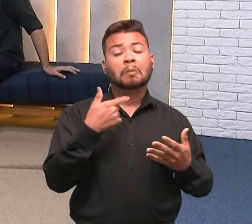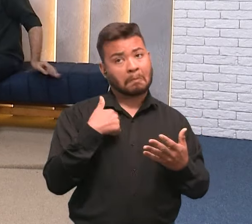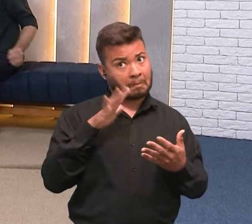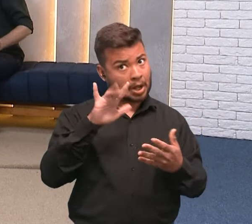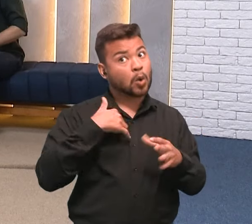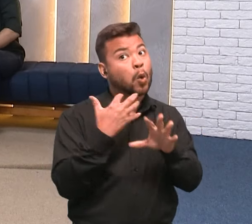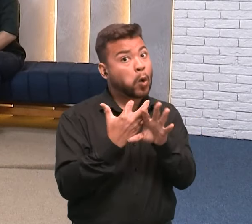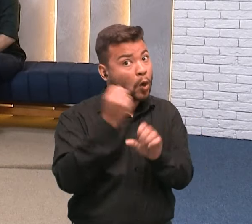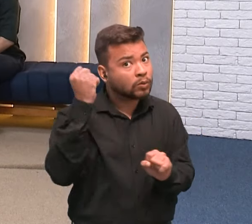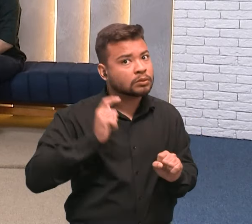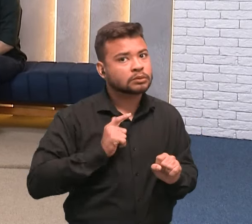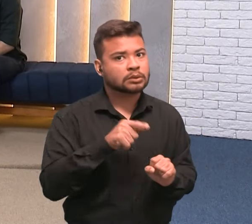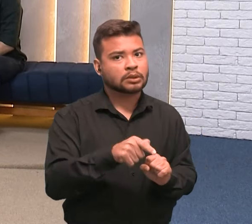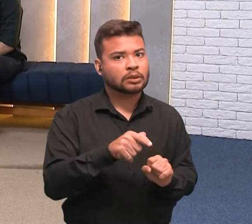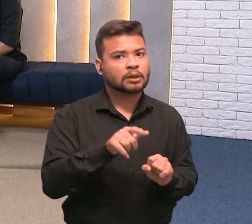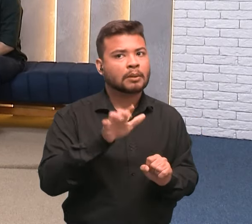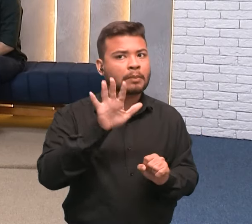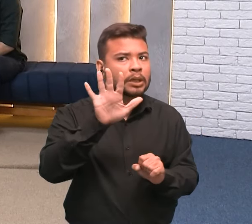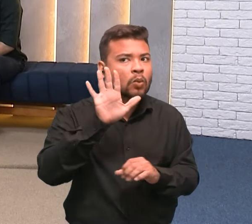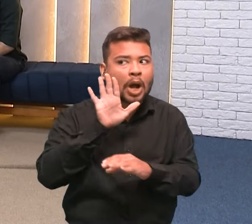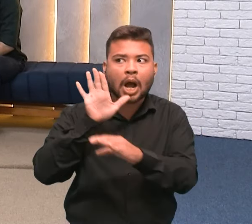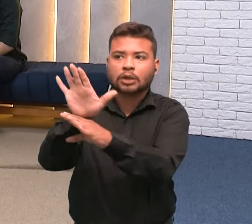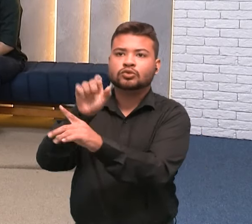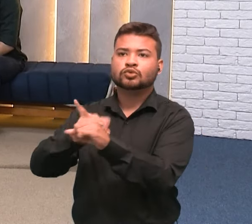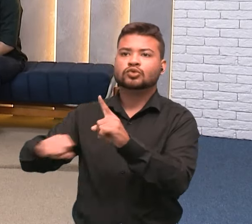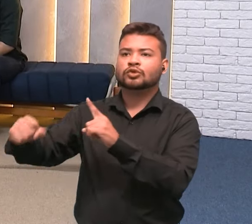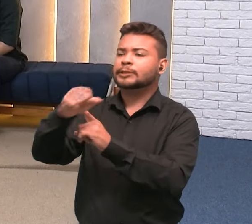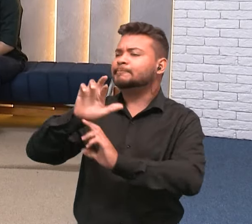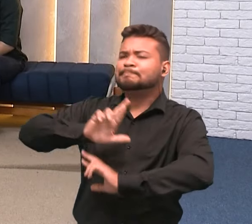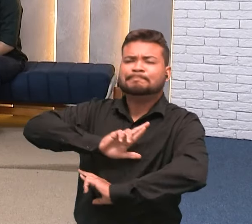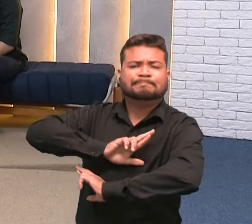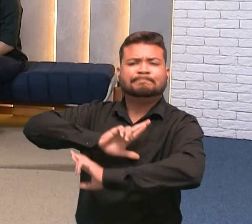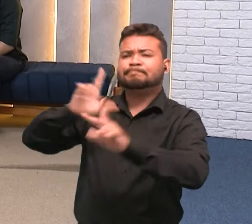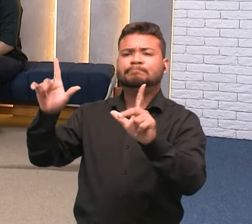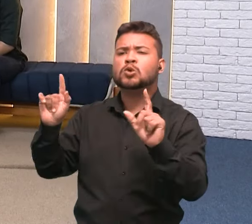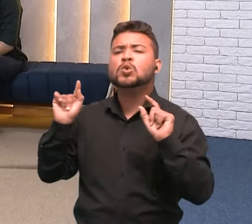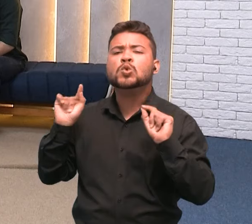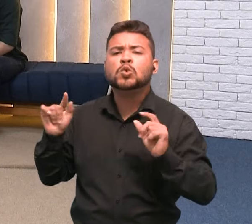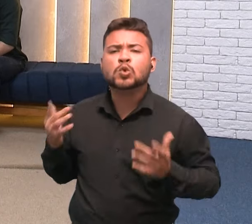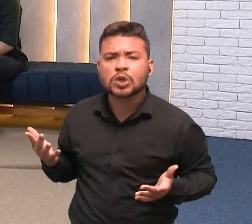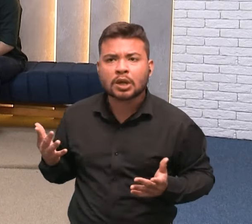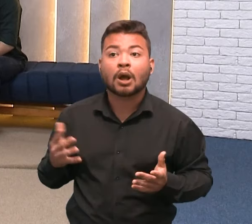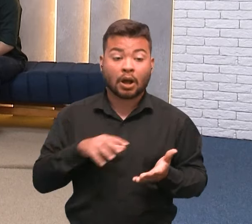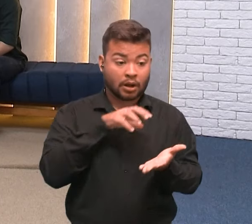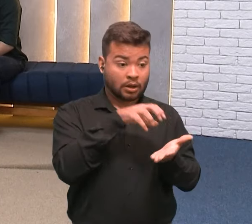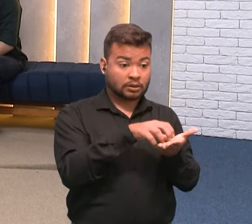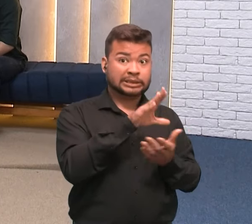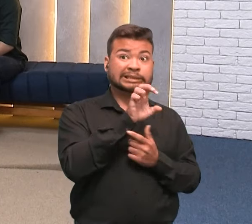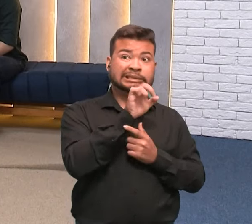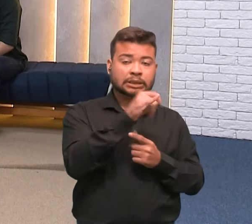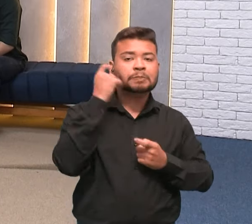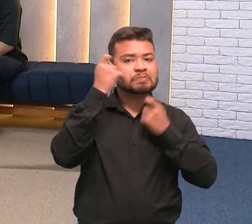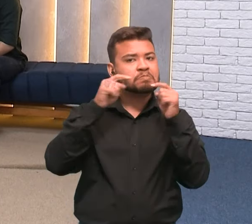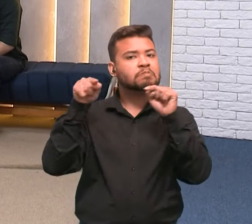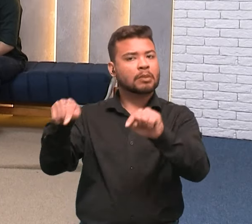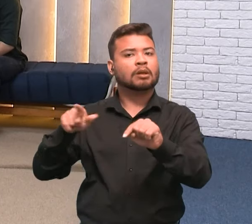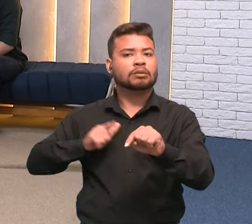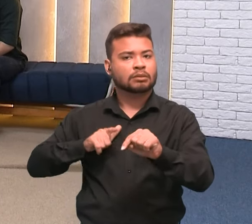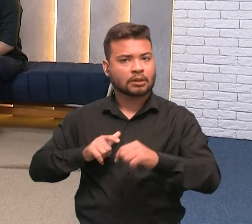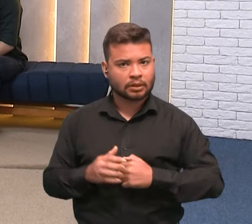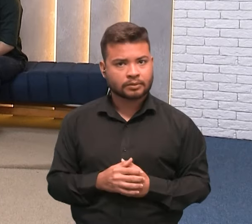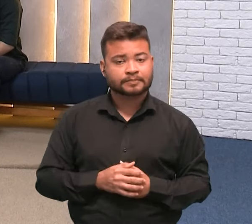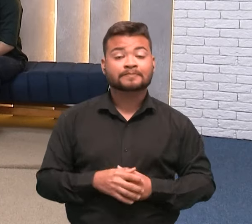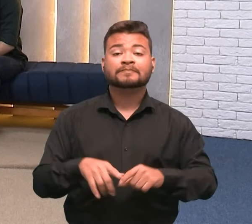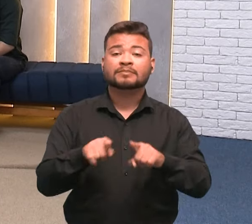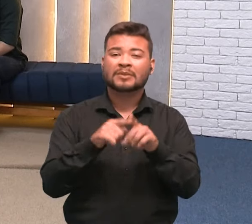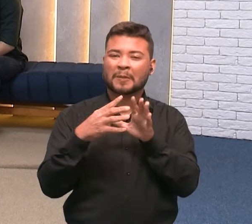ele consegue trazer de diferente aí para a sociedade. Então, essa é uma preocupação que nós temos. E todos os modelos de negócios que se insiram